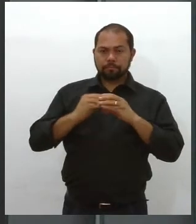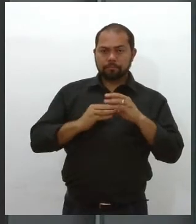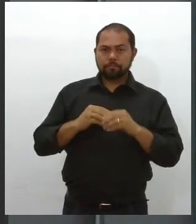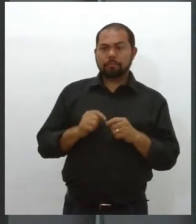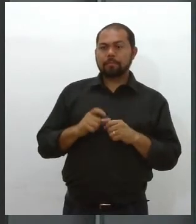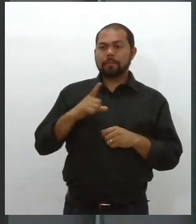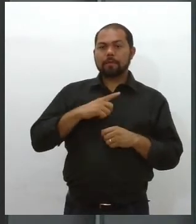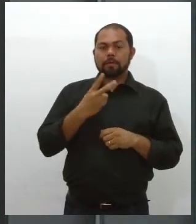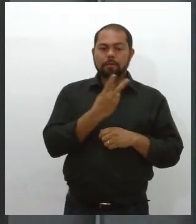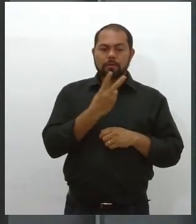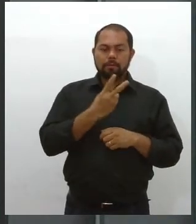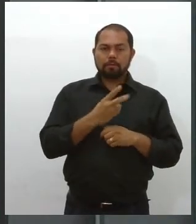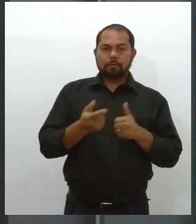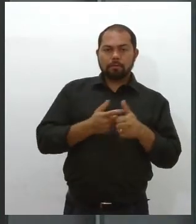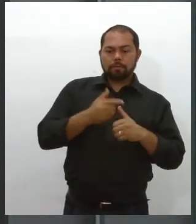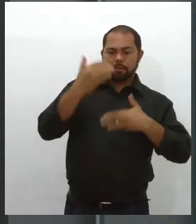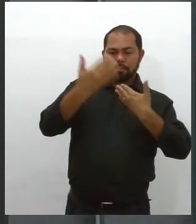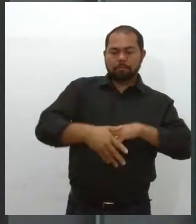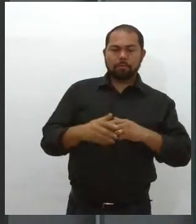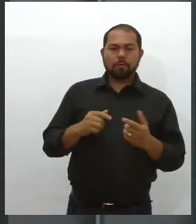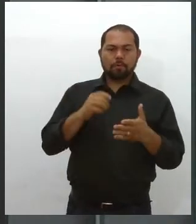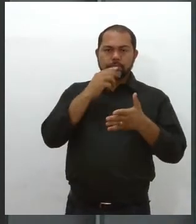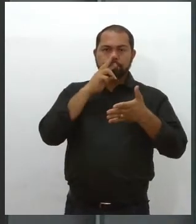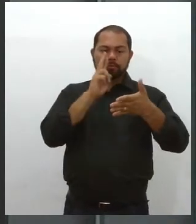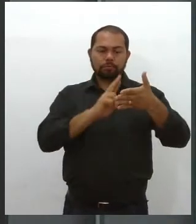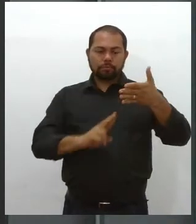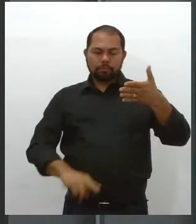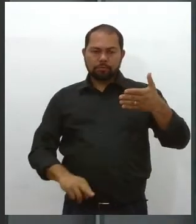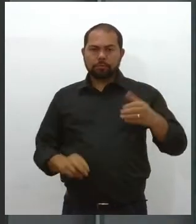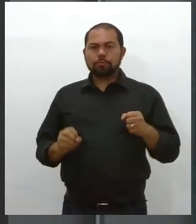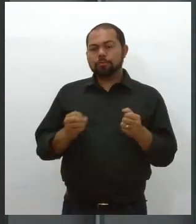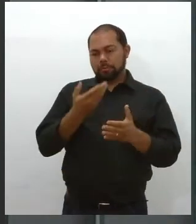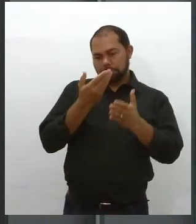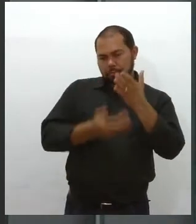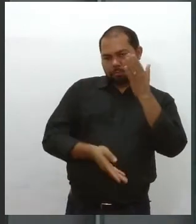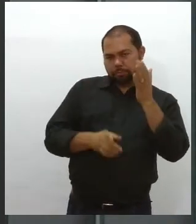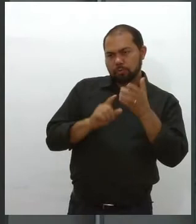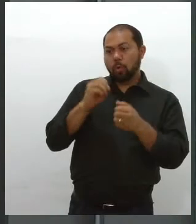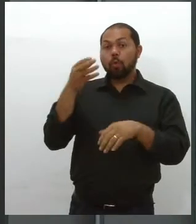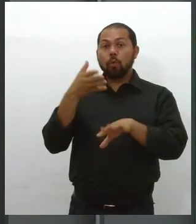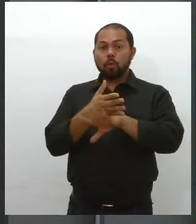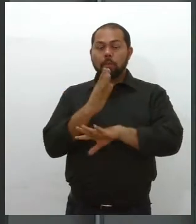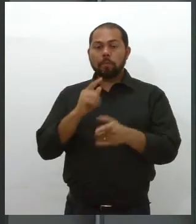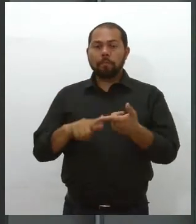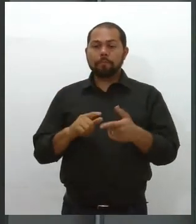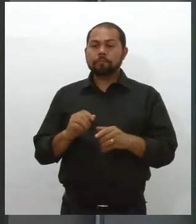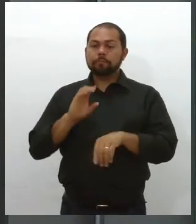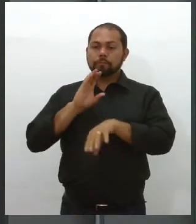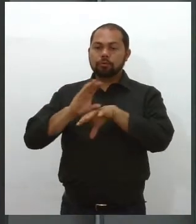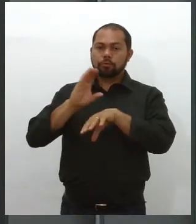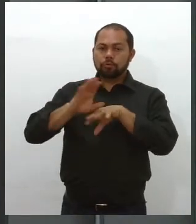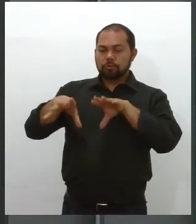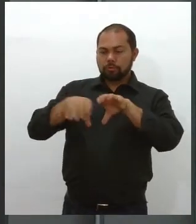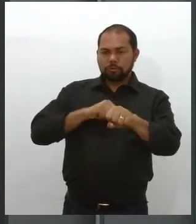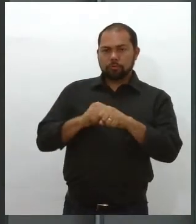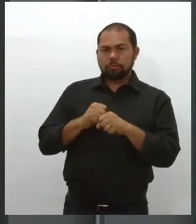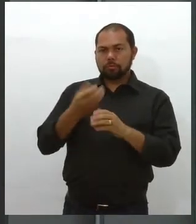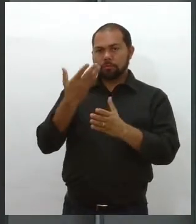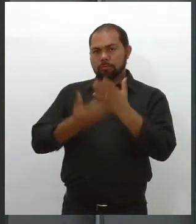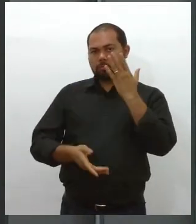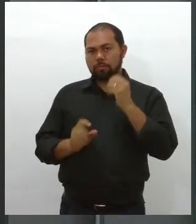Provas objetivas de caráter eliminatório e classificatório e curso de formação de caráter eliminatório e